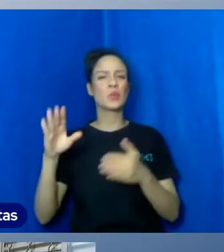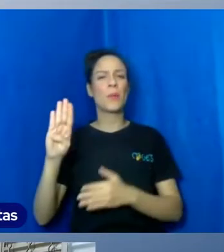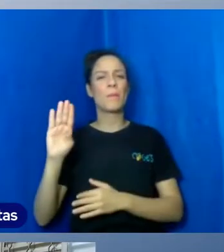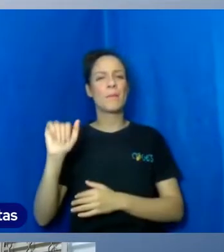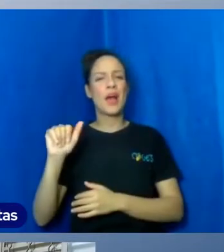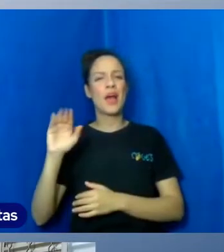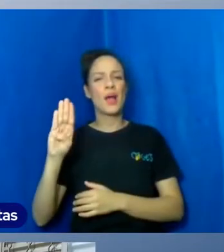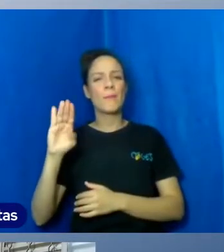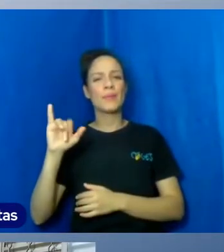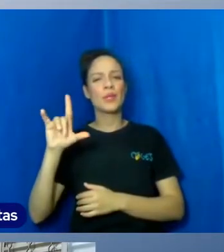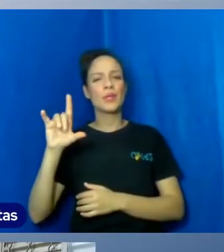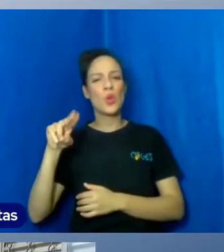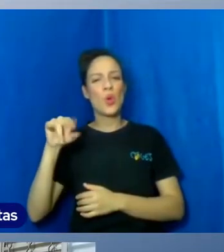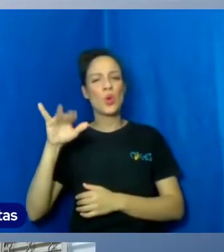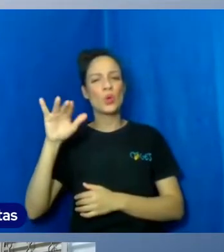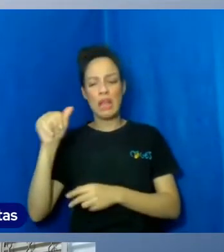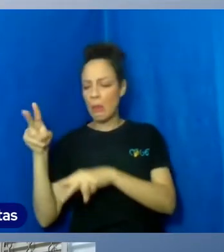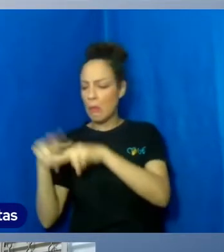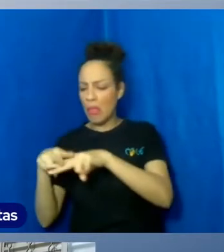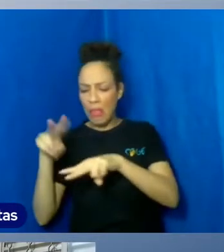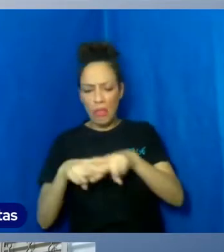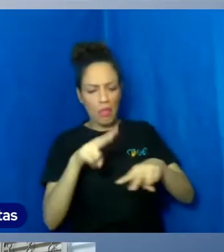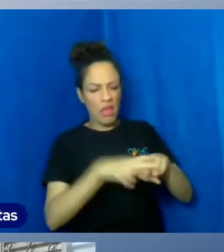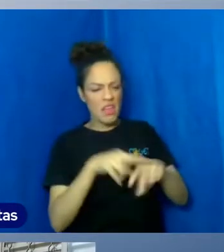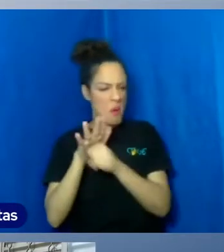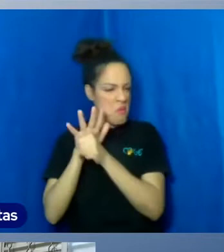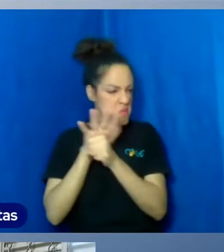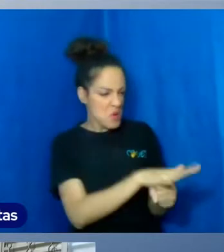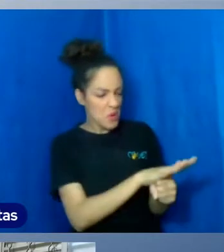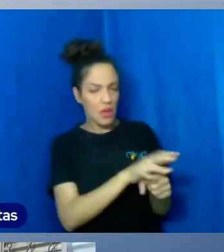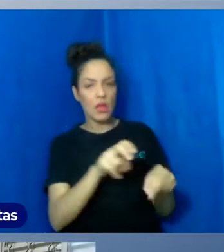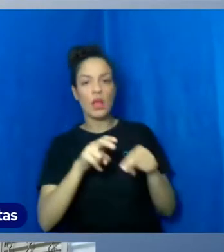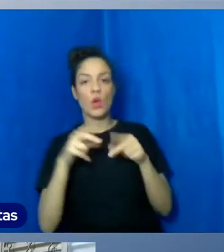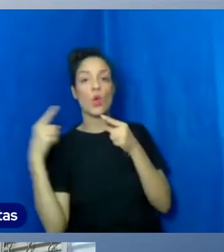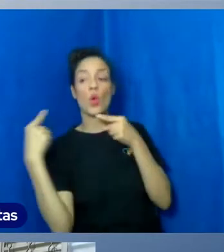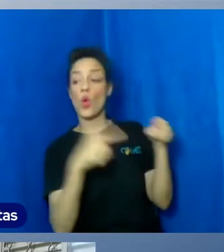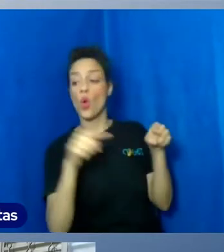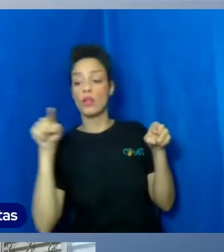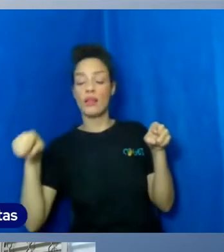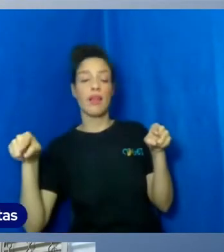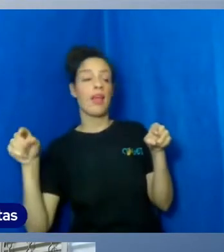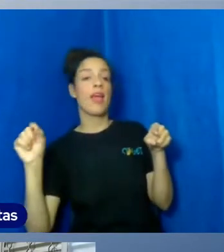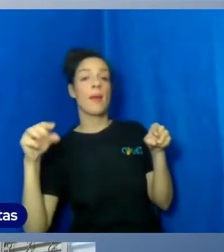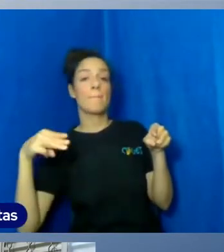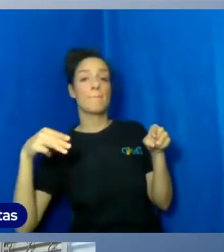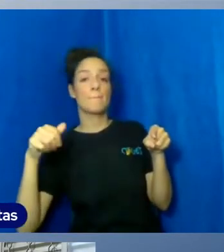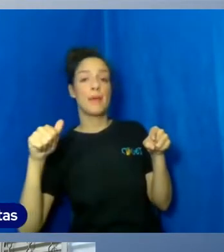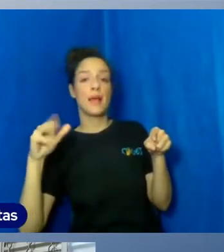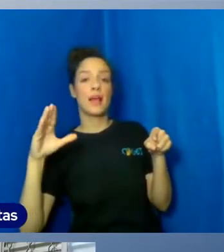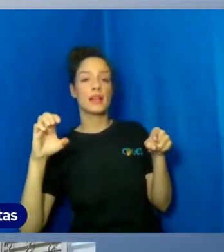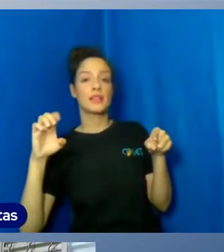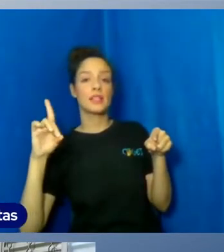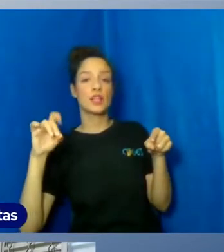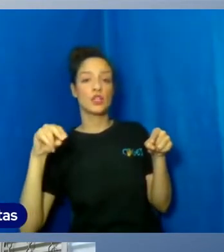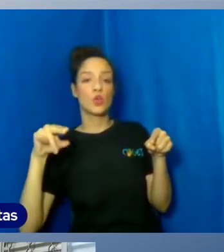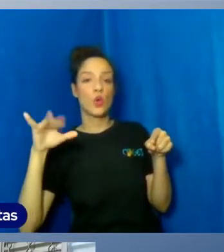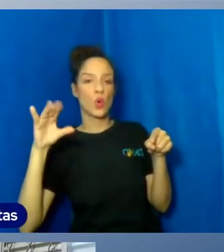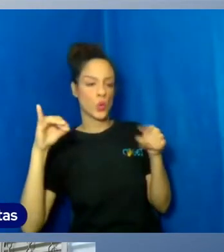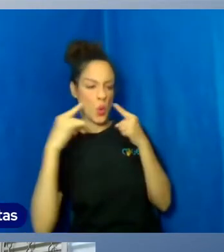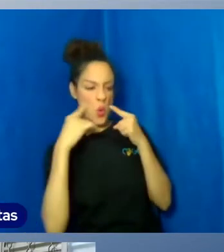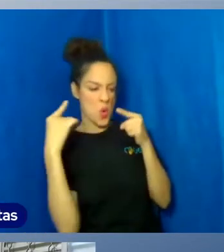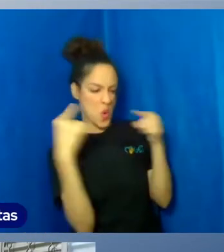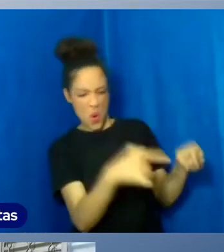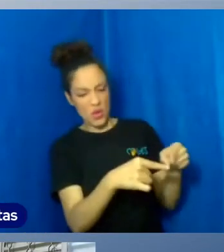opressões feitas pelos macedônios, do cativeiro feito também pelos romanos. Todos esses processos